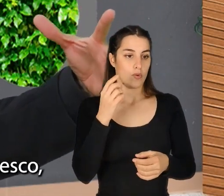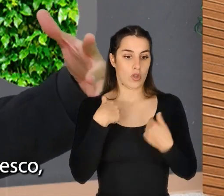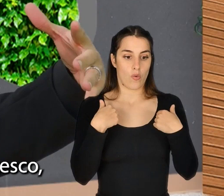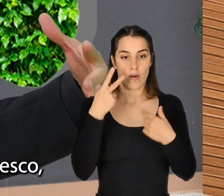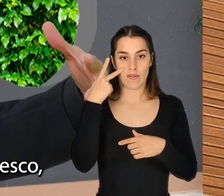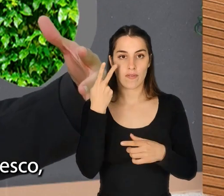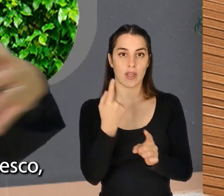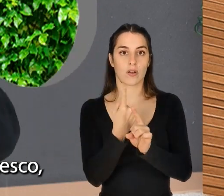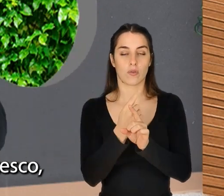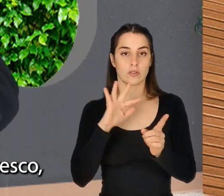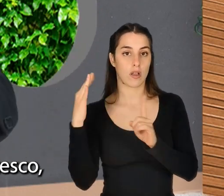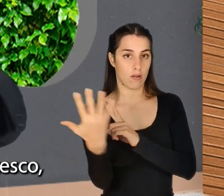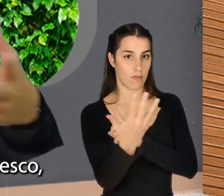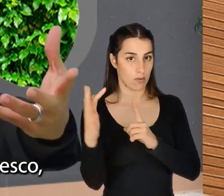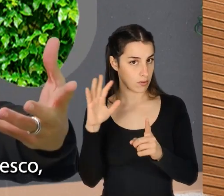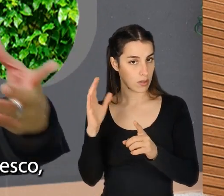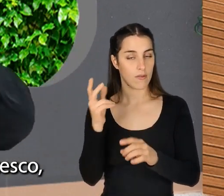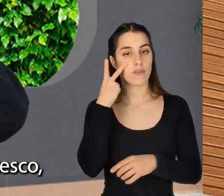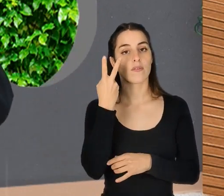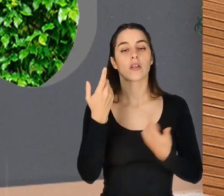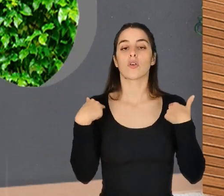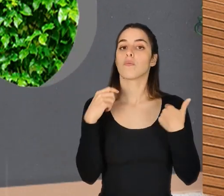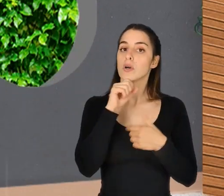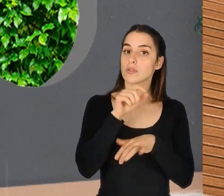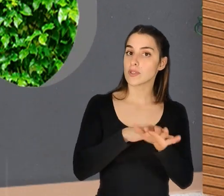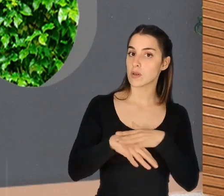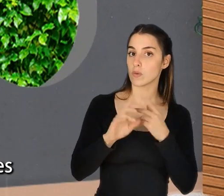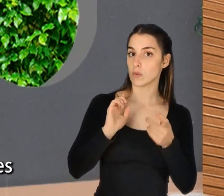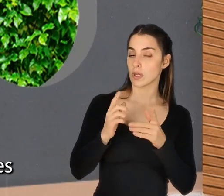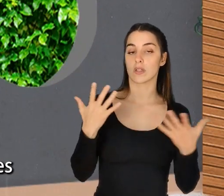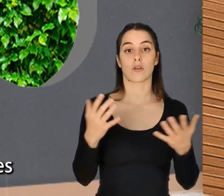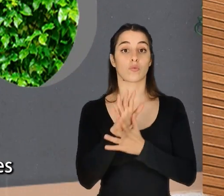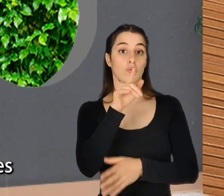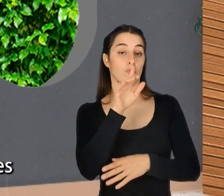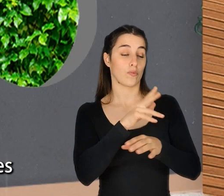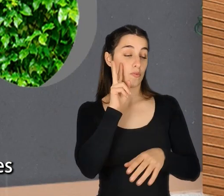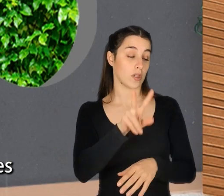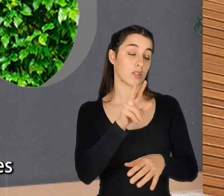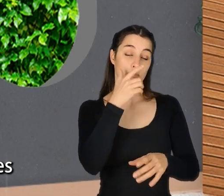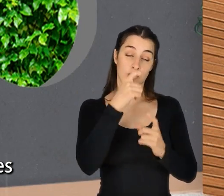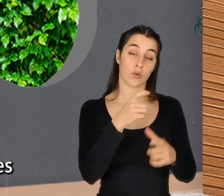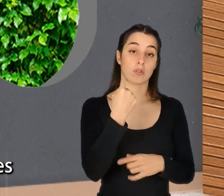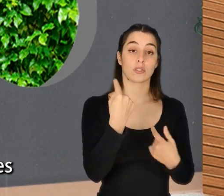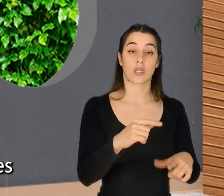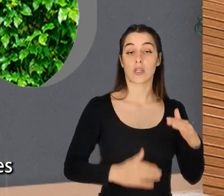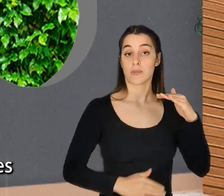a viver neste momento e que até pode ser algo dantesco, o que é que eu posso fazer? E é por isso que tu vês pessoas com